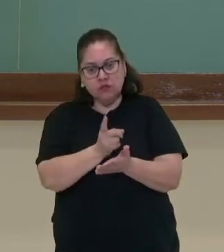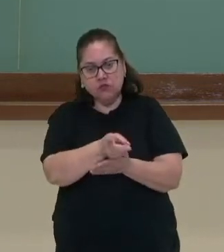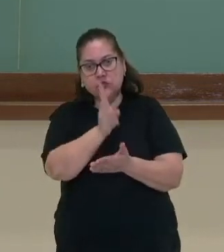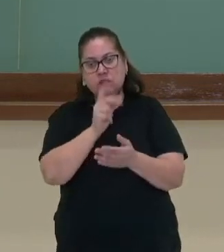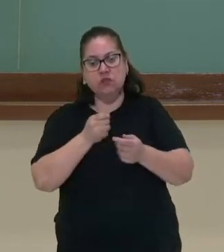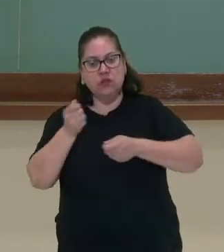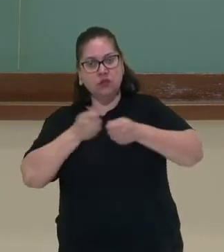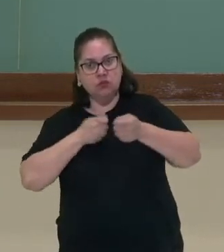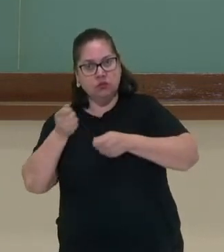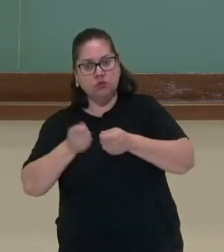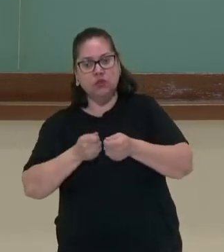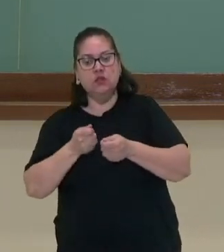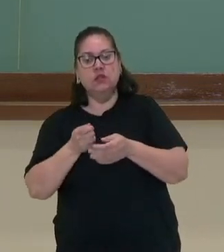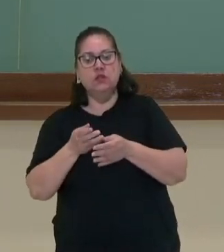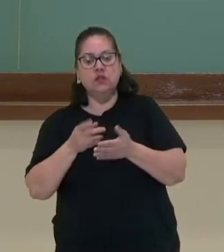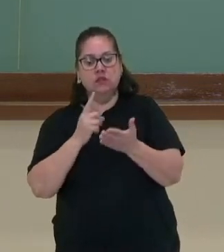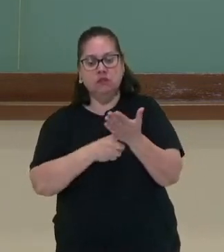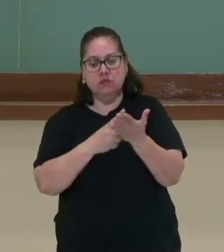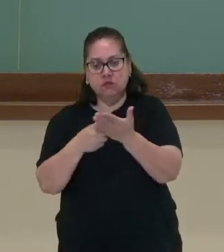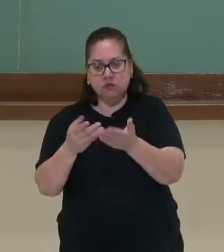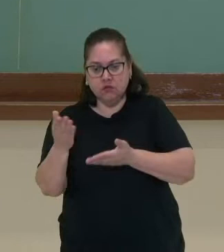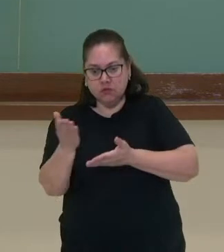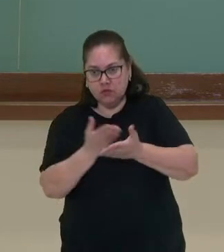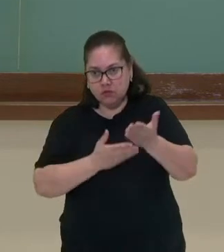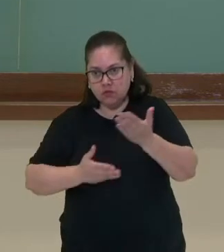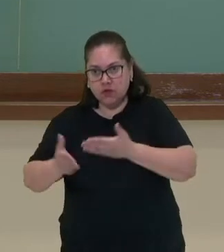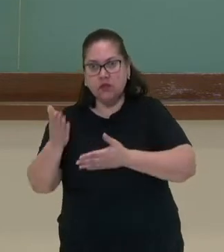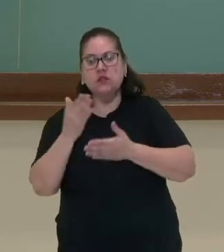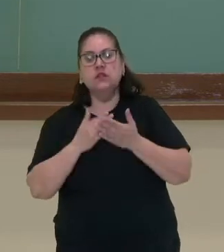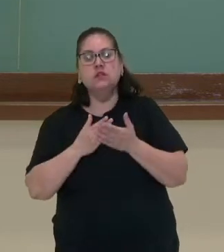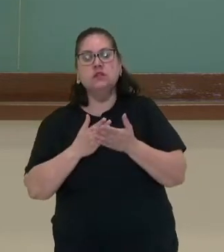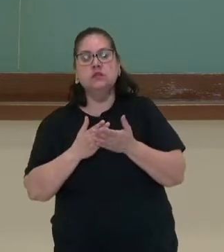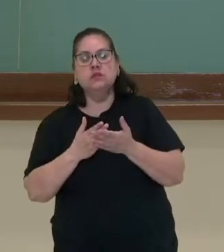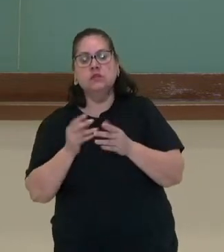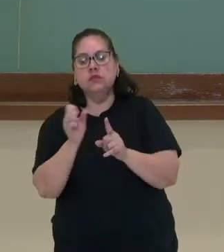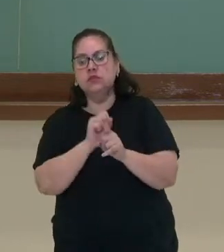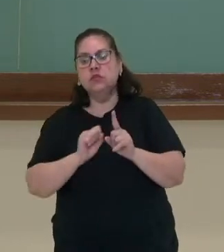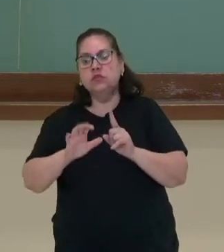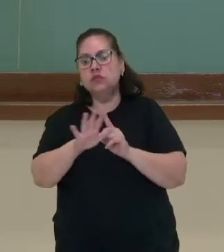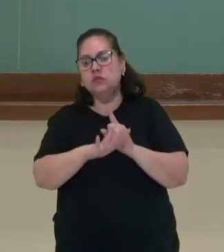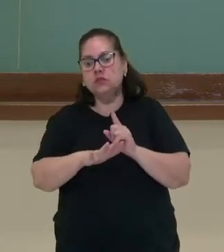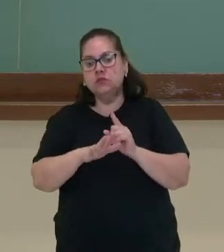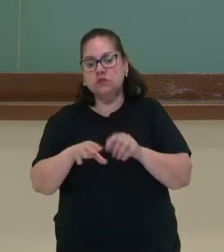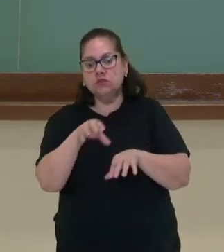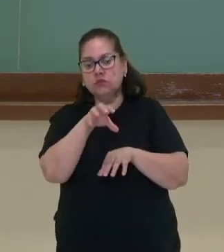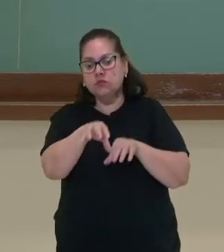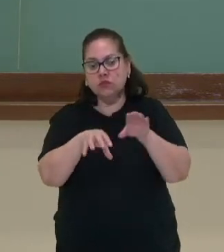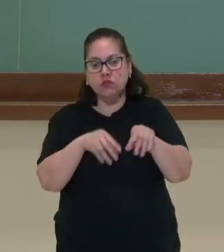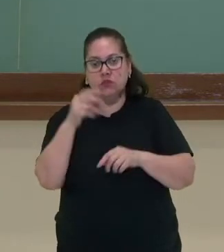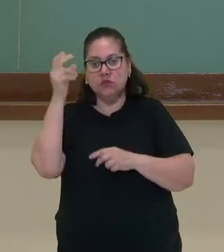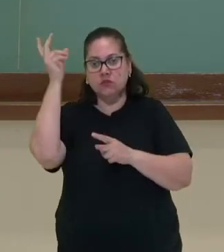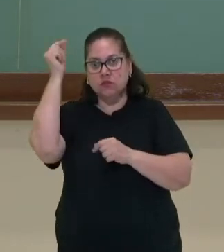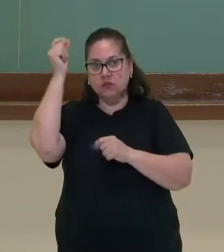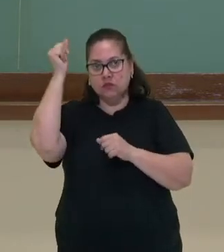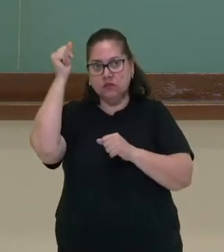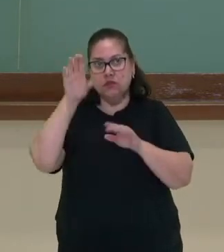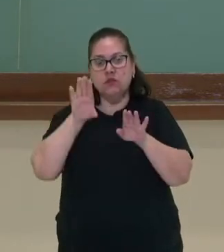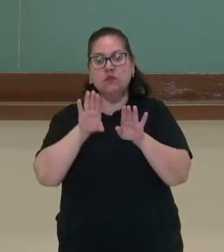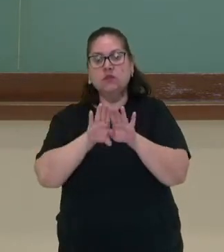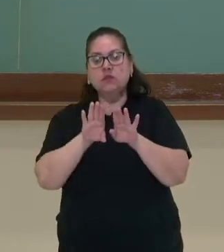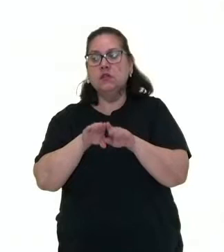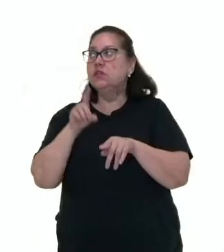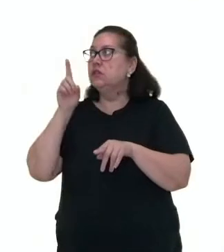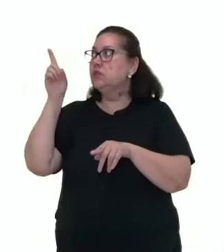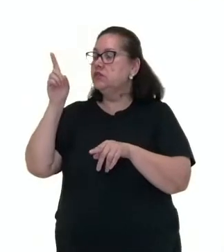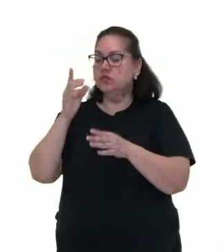econômicos, dos tratados de comércio que eles tinham. E essa sociedade colonial espanhola, né, pessoal, ela